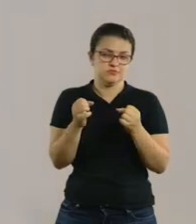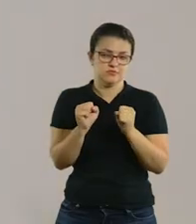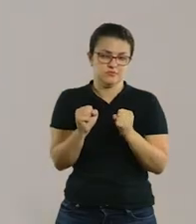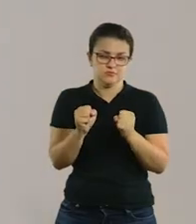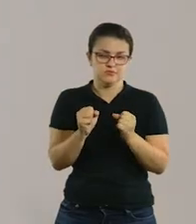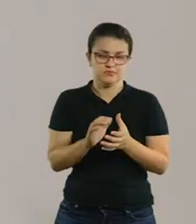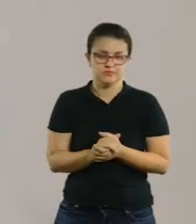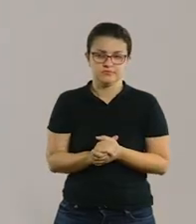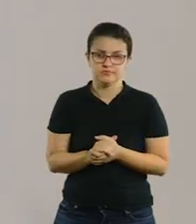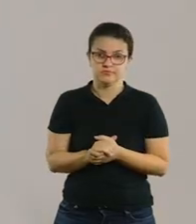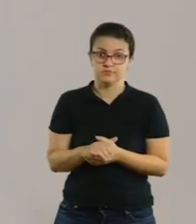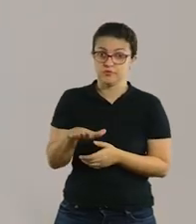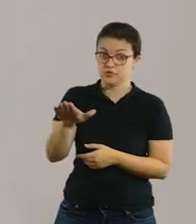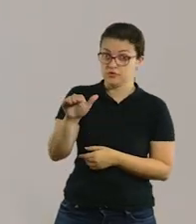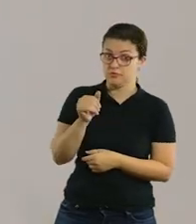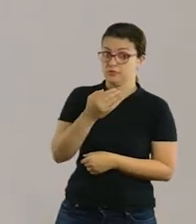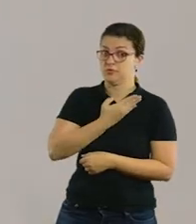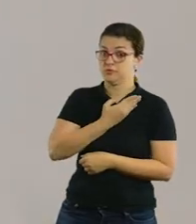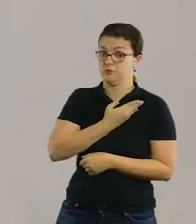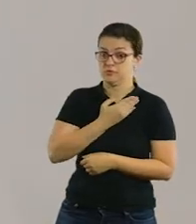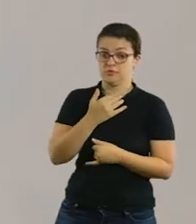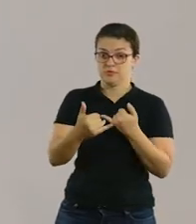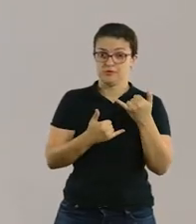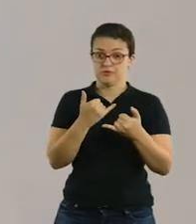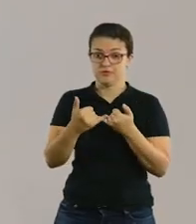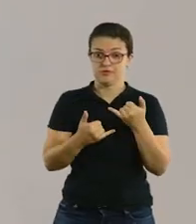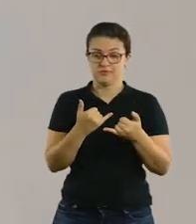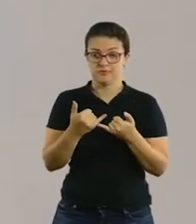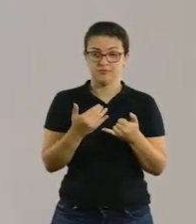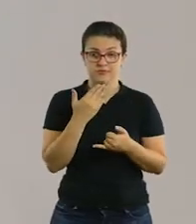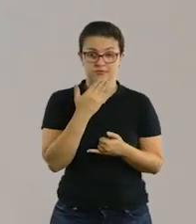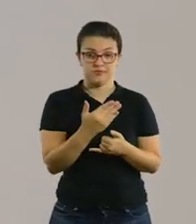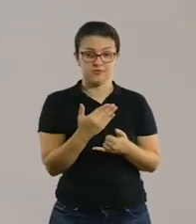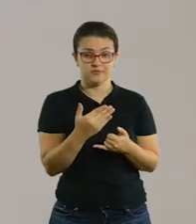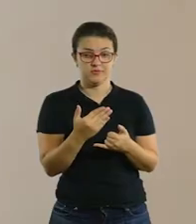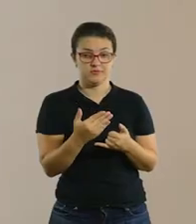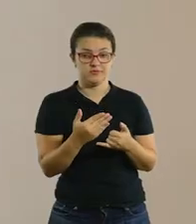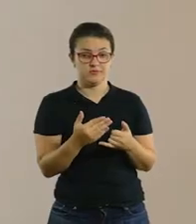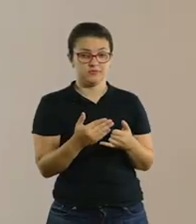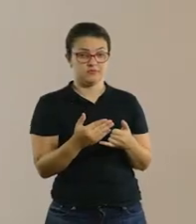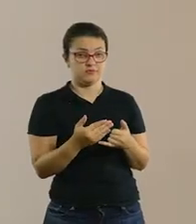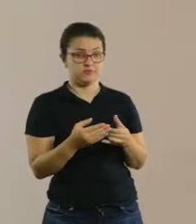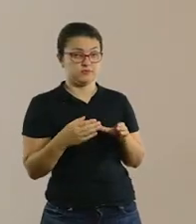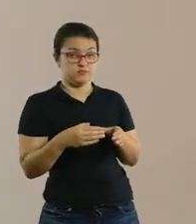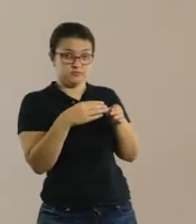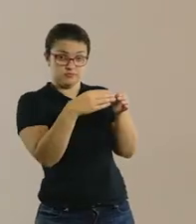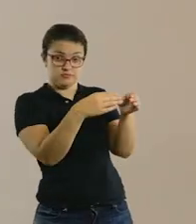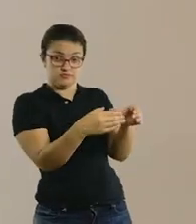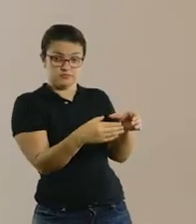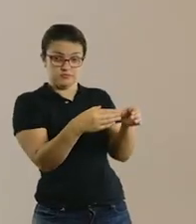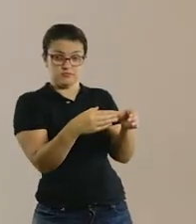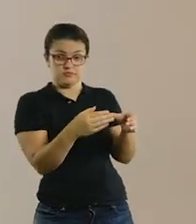agora. Bom, vou chamar aqui meu colega para fazer a brincadeira comigo, vou pedir para ele segurar um pouquinho.